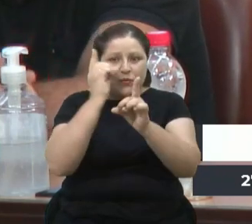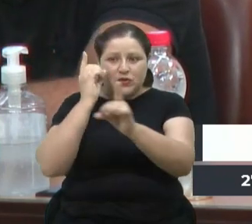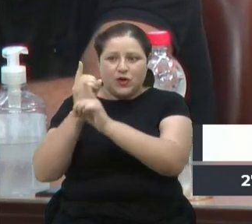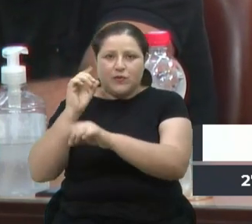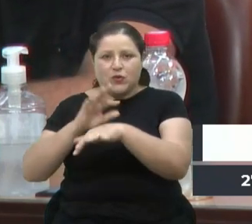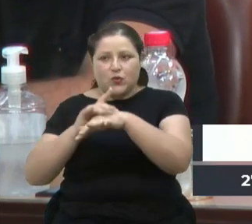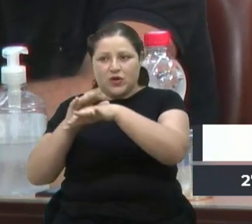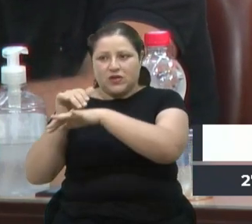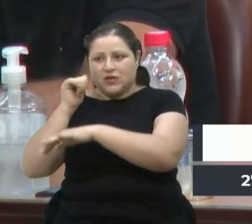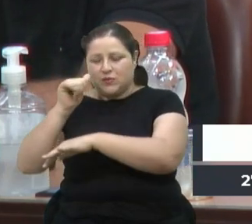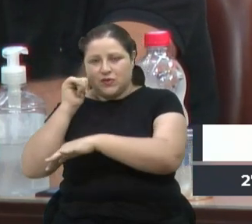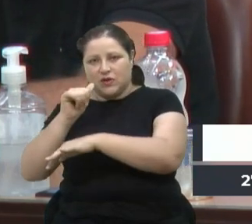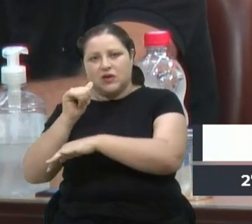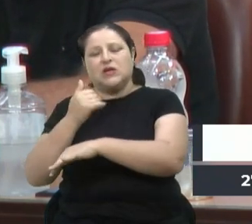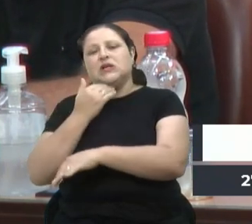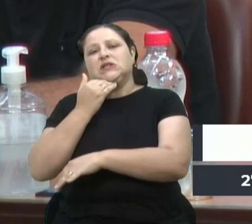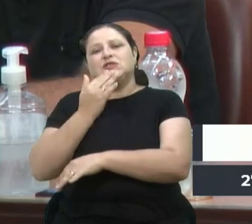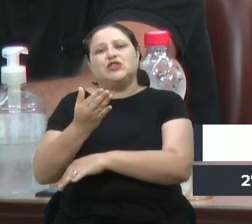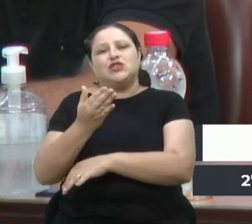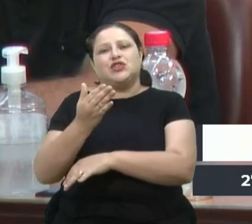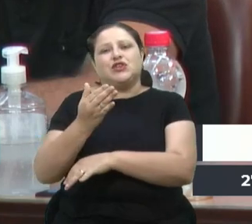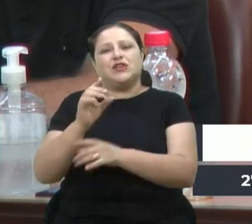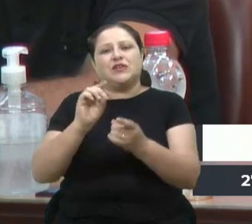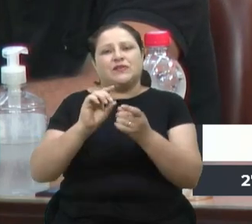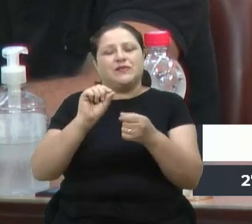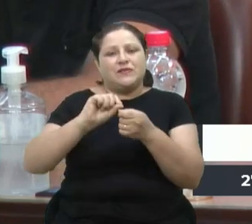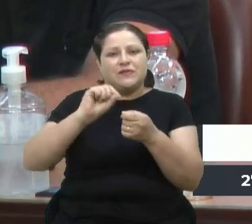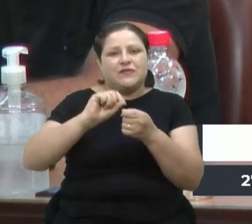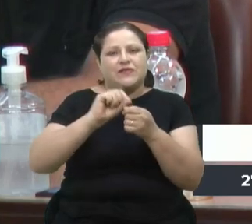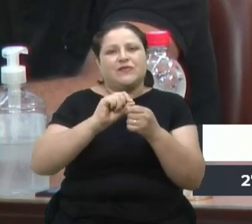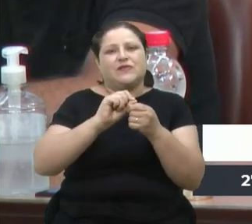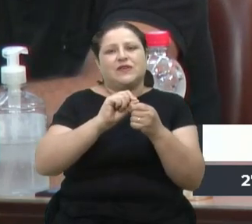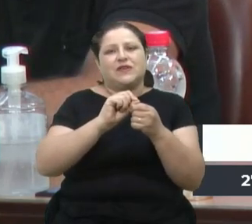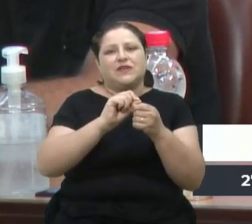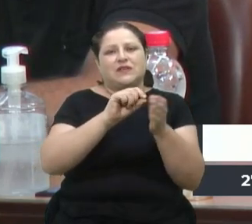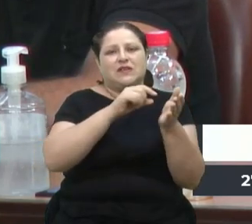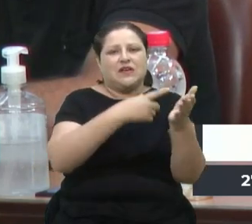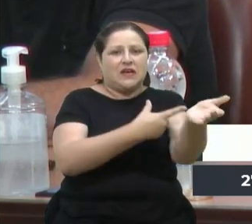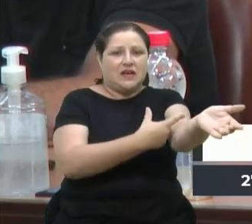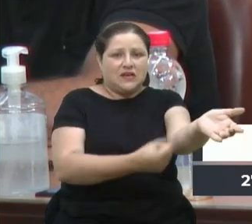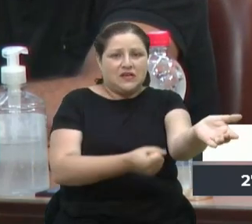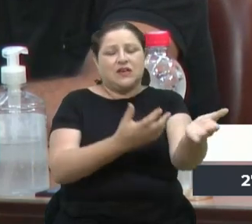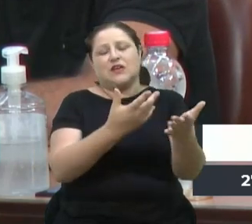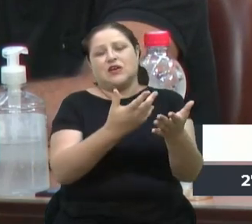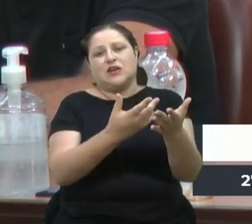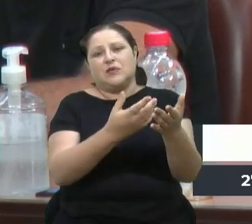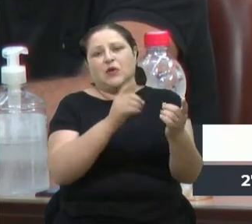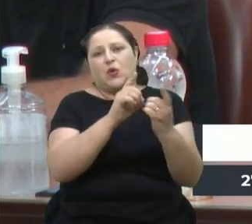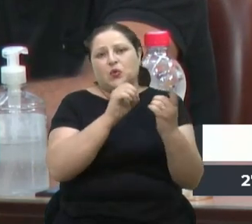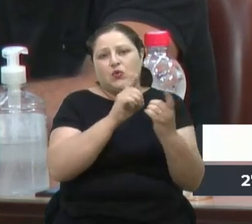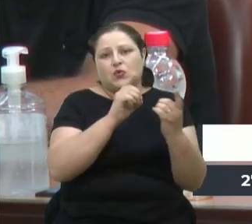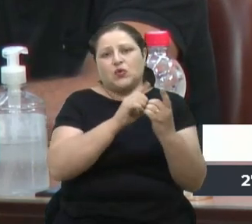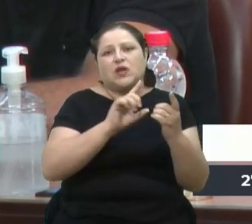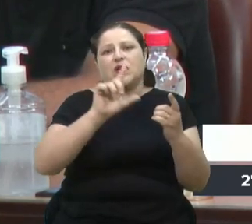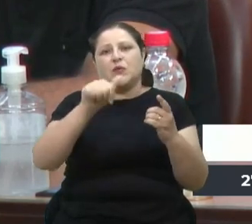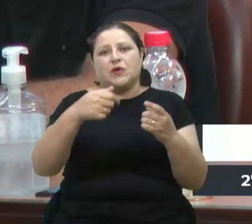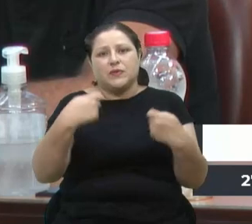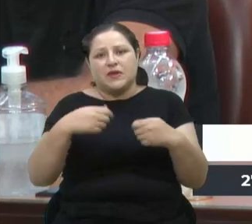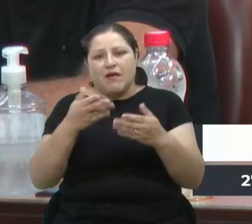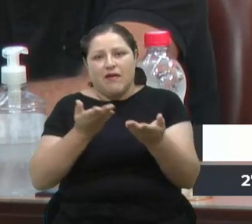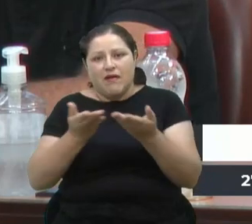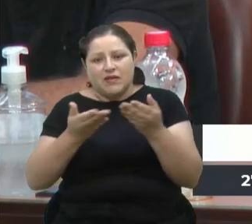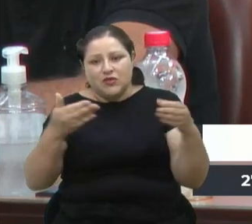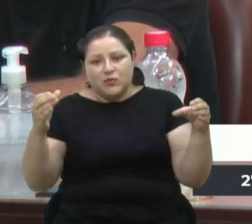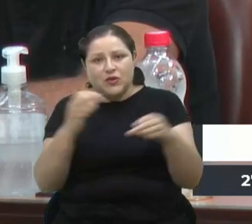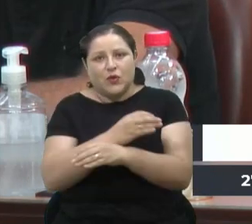exames e consultas e as pessoas pulam de fila, mas lá no final, quando precisa de atendimento completo, não consegue, vereadora. Então, que